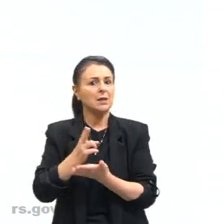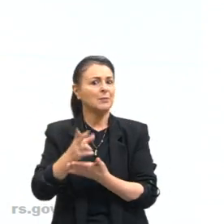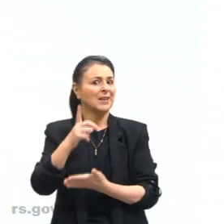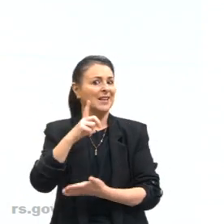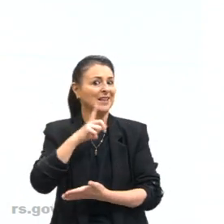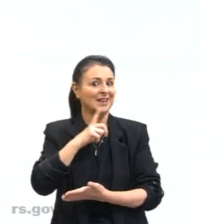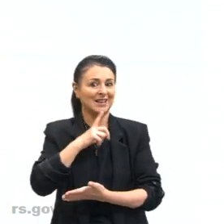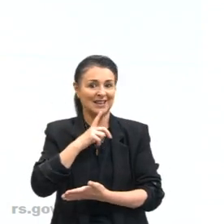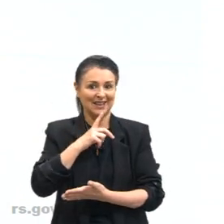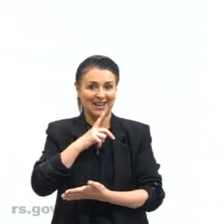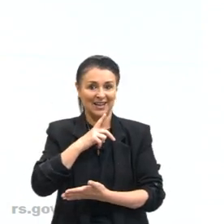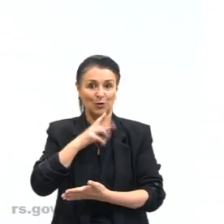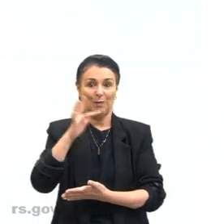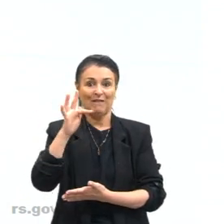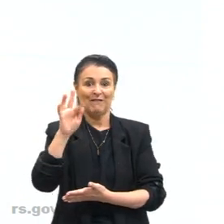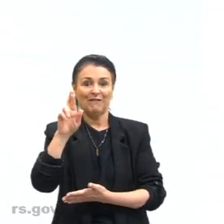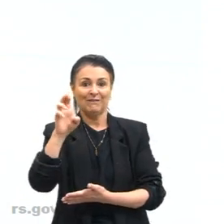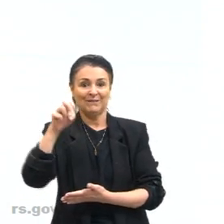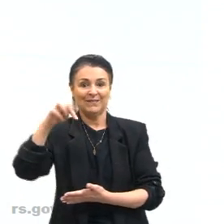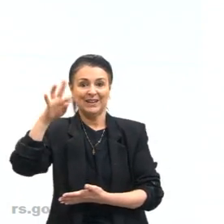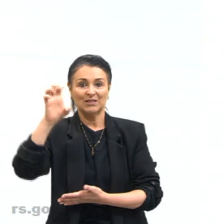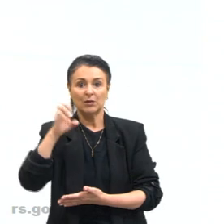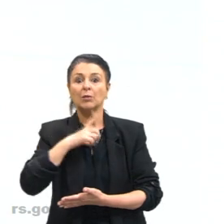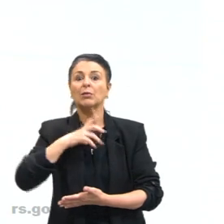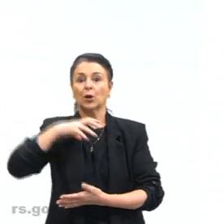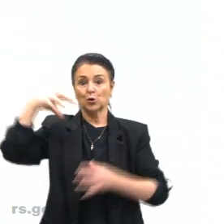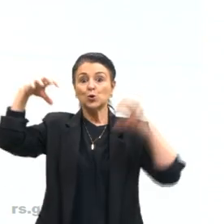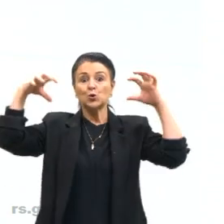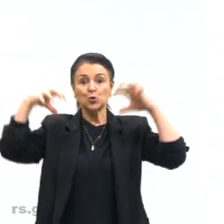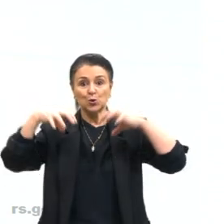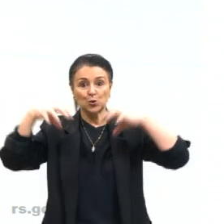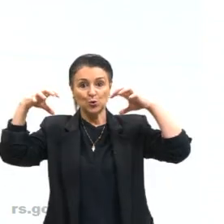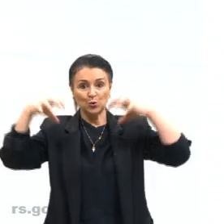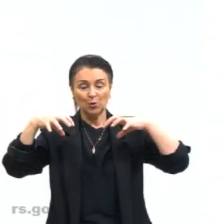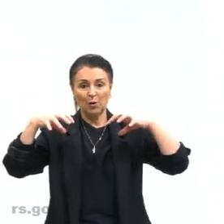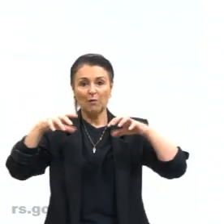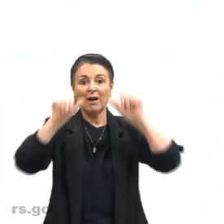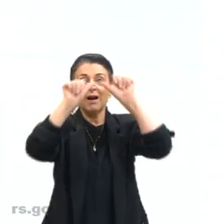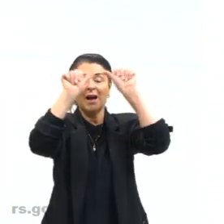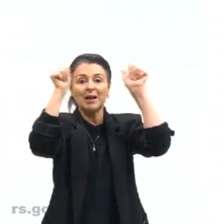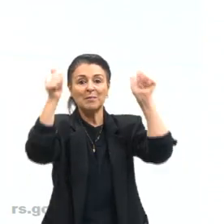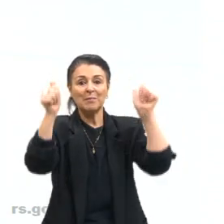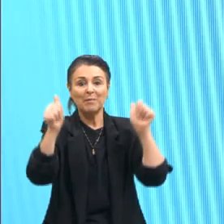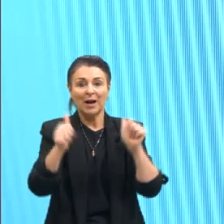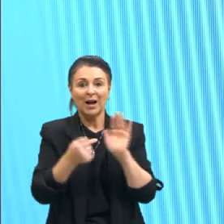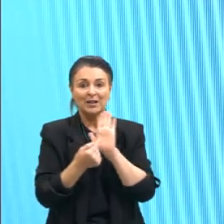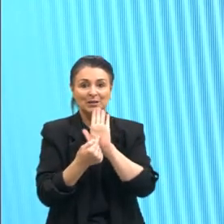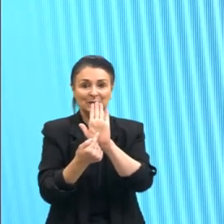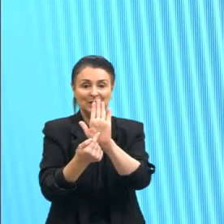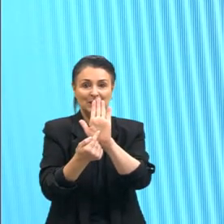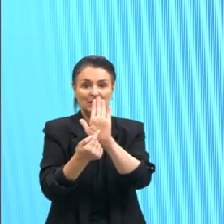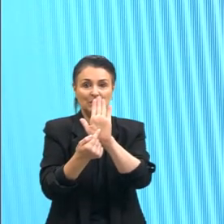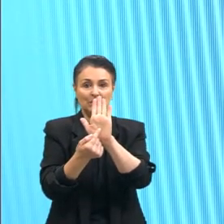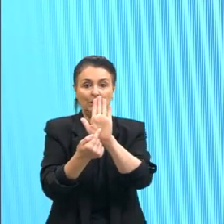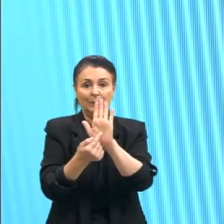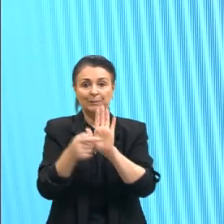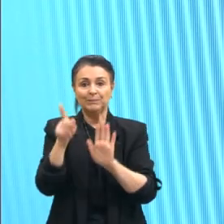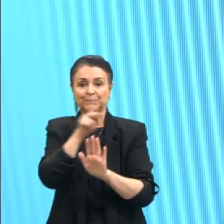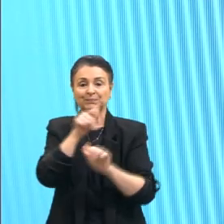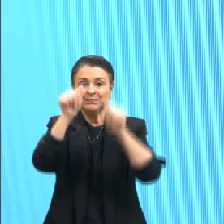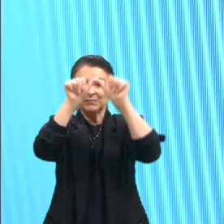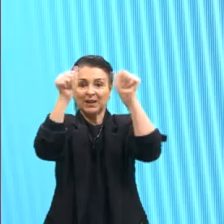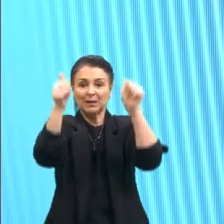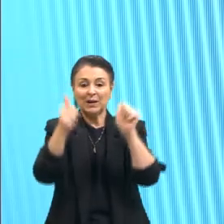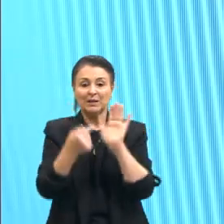chuva, tá, gurizada? E essa imagem aqui embaixo mostra isso pra você, tá? Aqui embaixo vai mostrar justamente